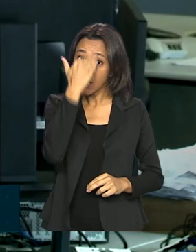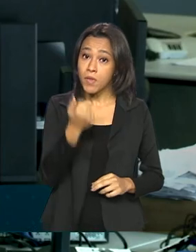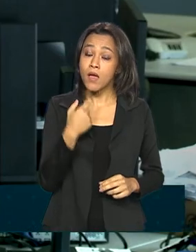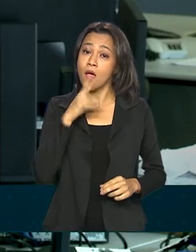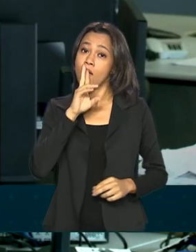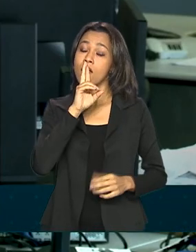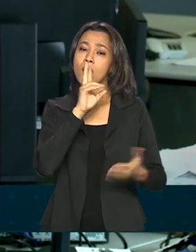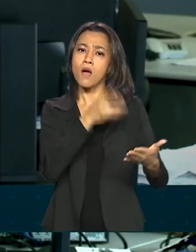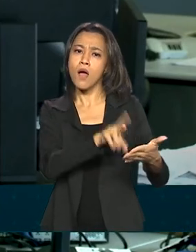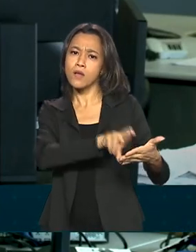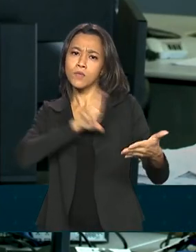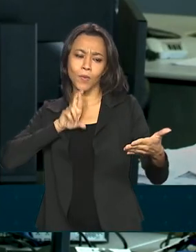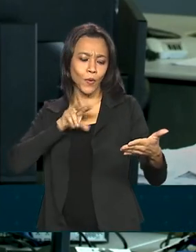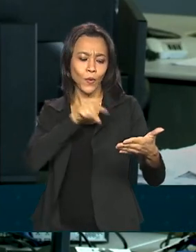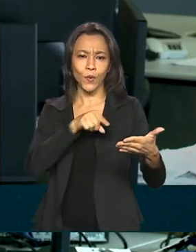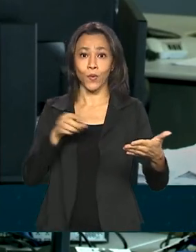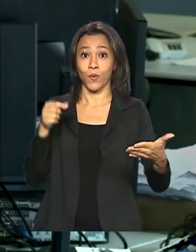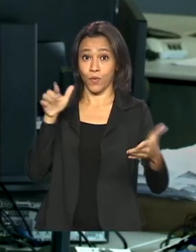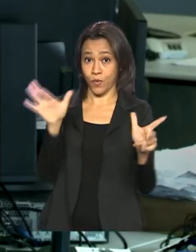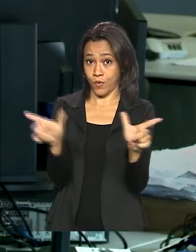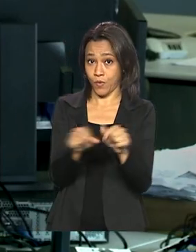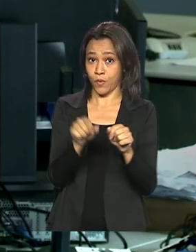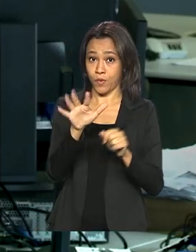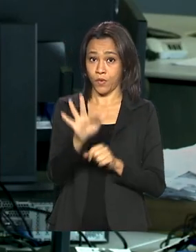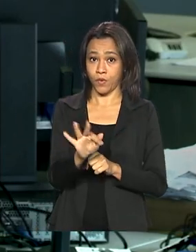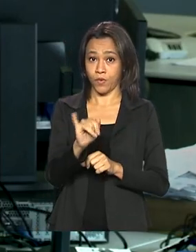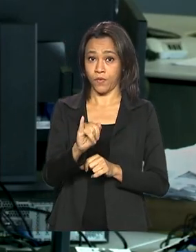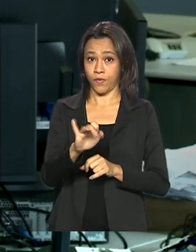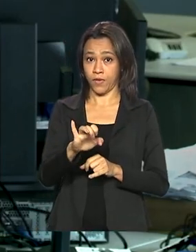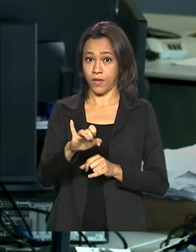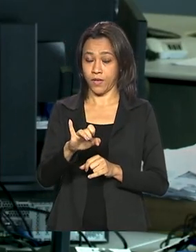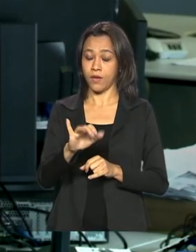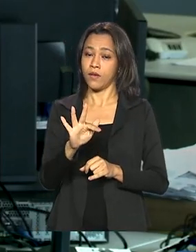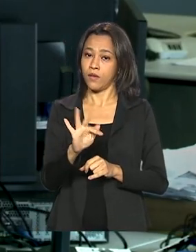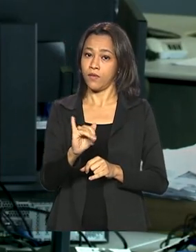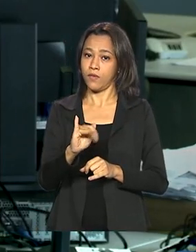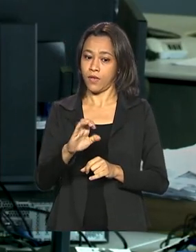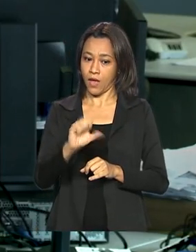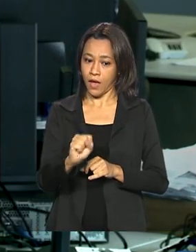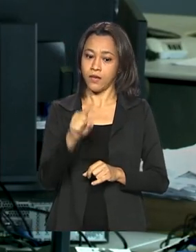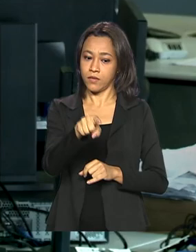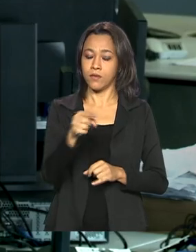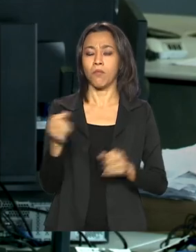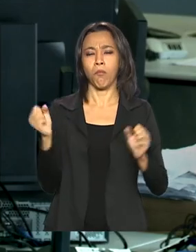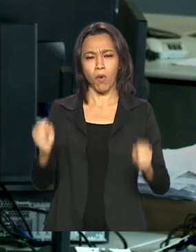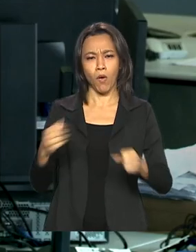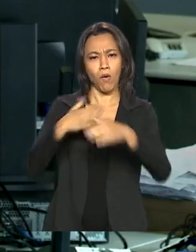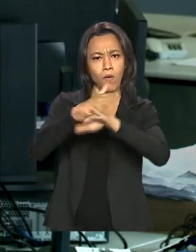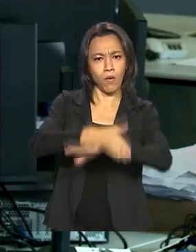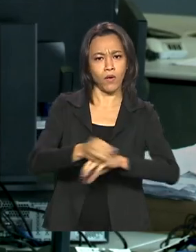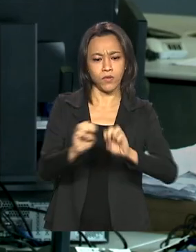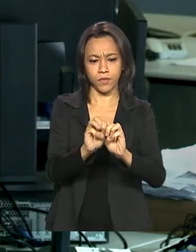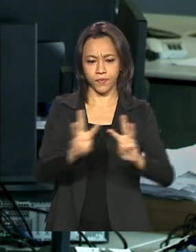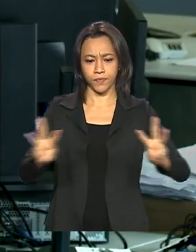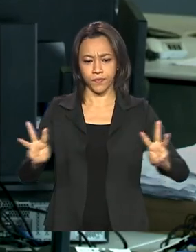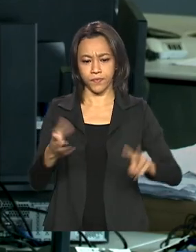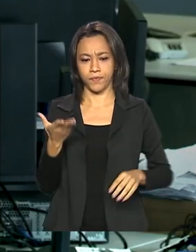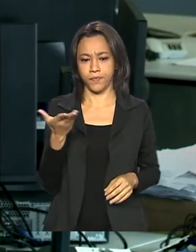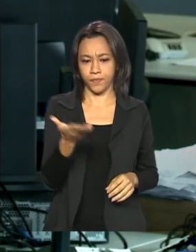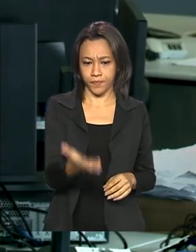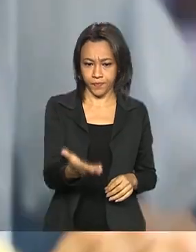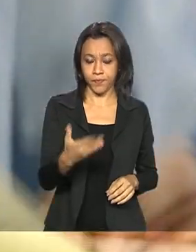do FIES, basta entrar no site do programa, fies.mec.gov.br.